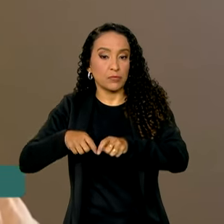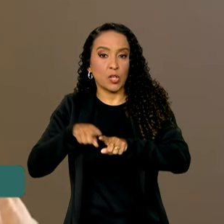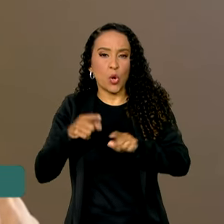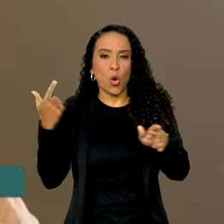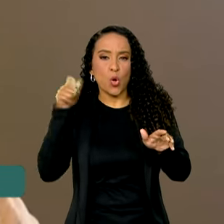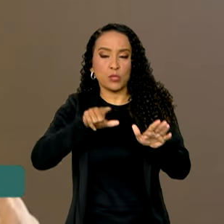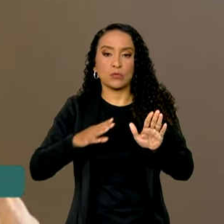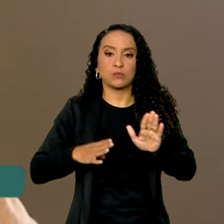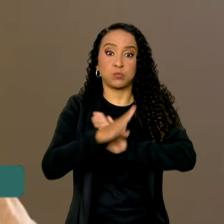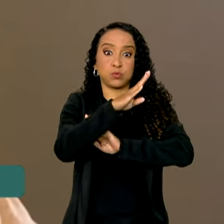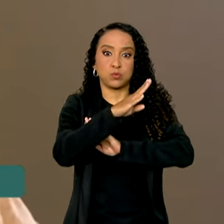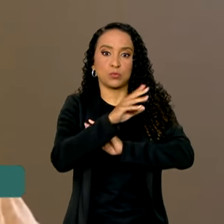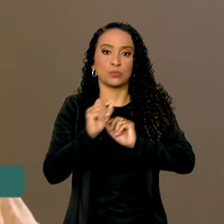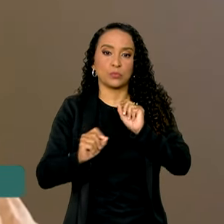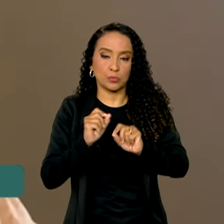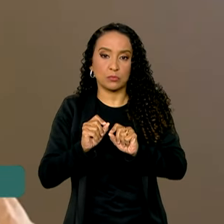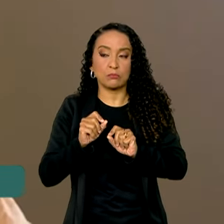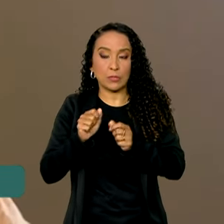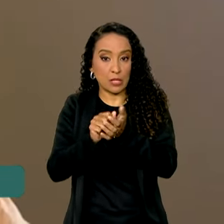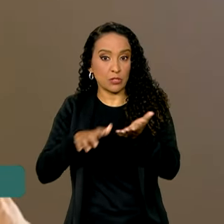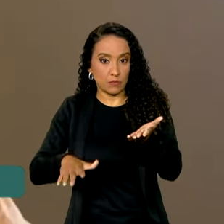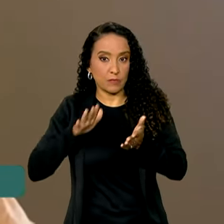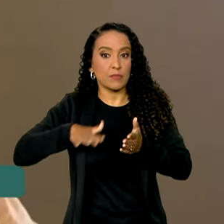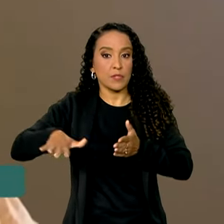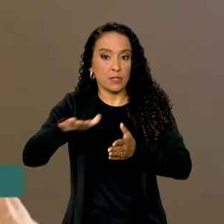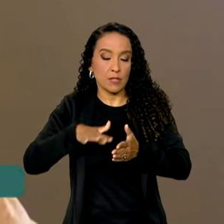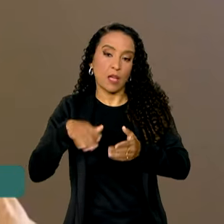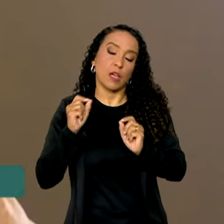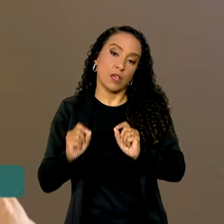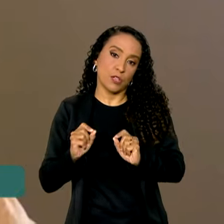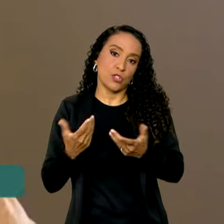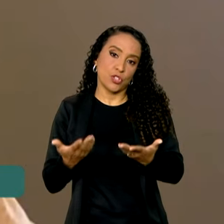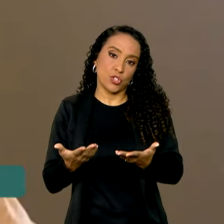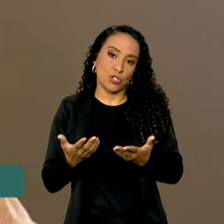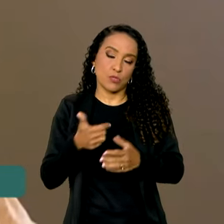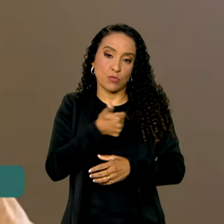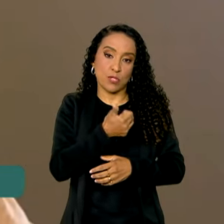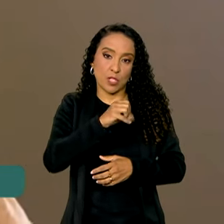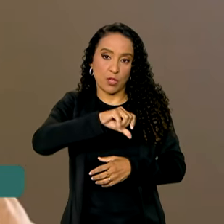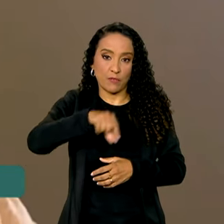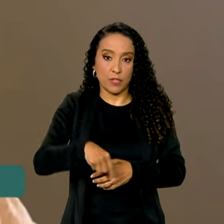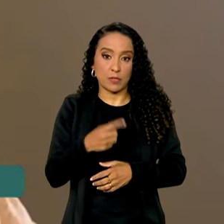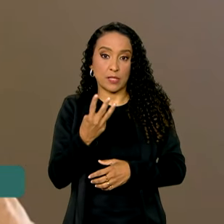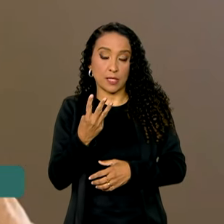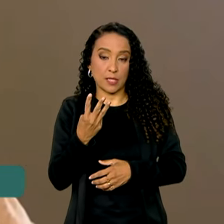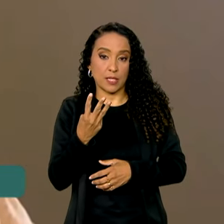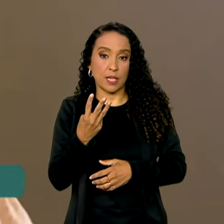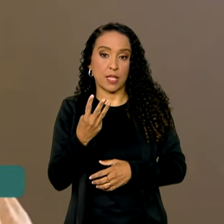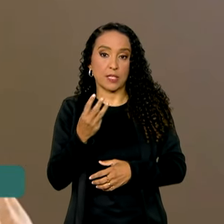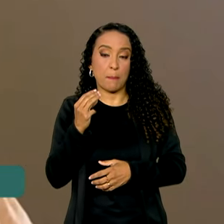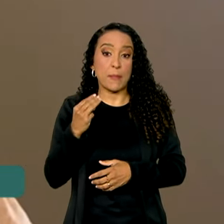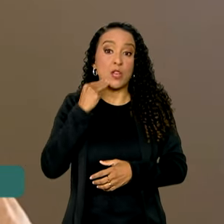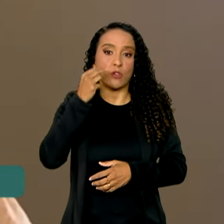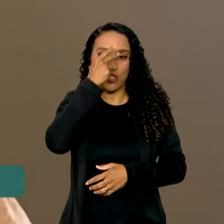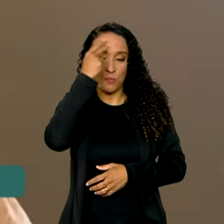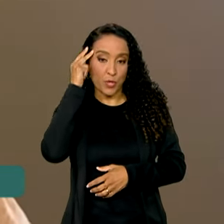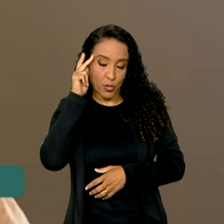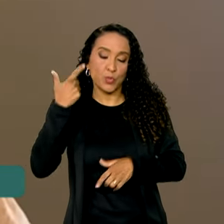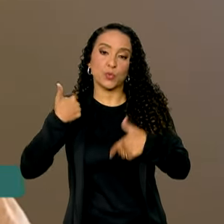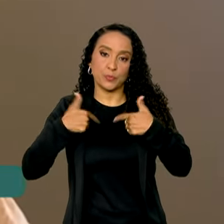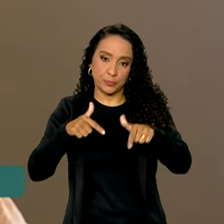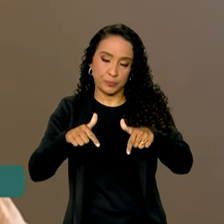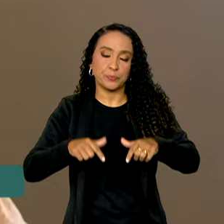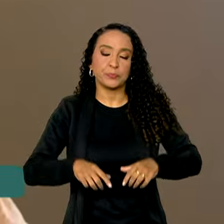alcançado o recorde dessa atividade com 19,3 milhões de pessoas